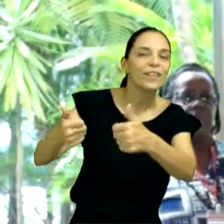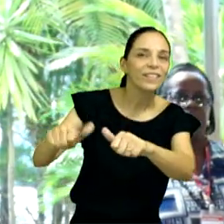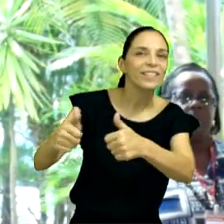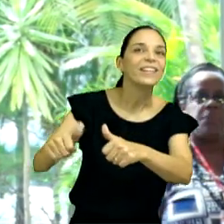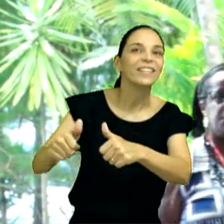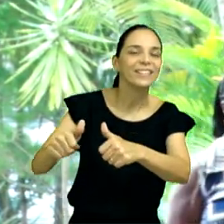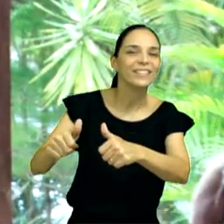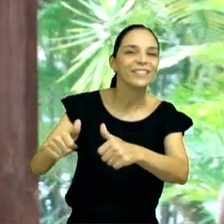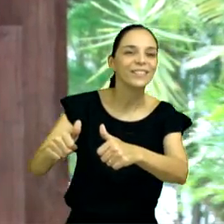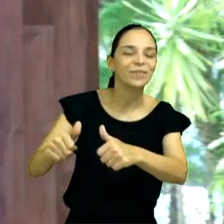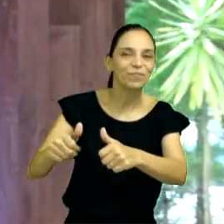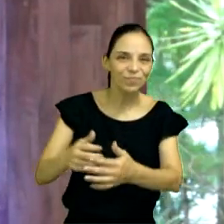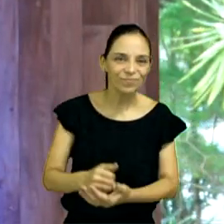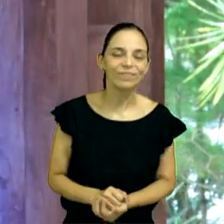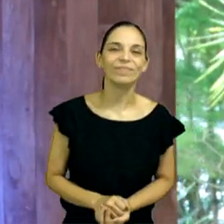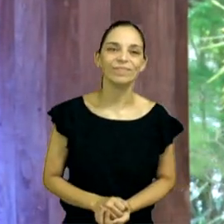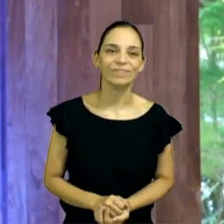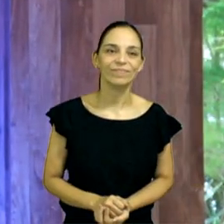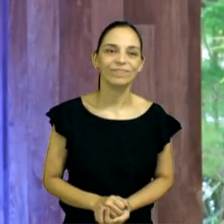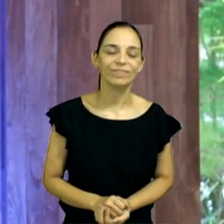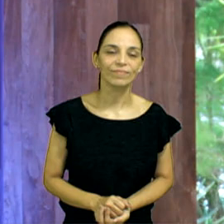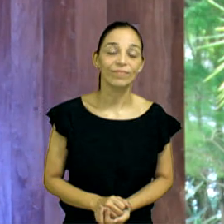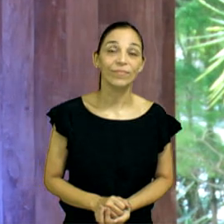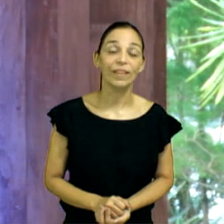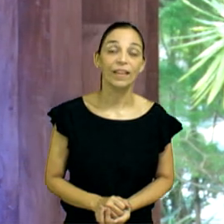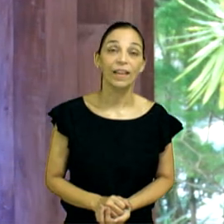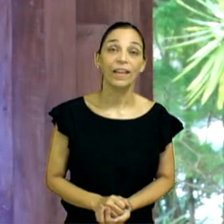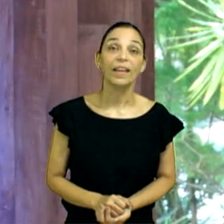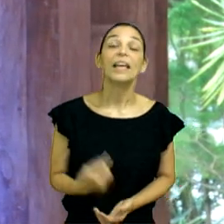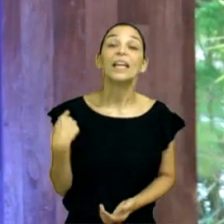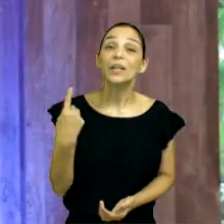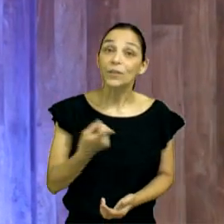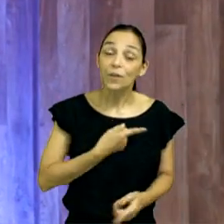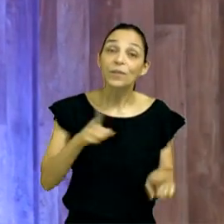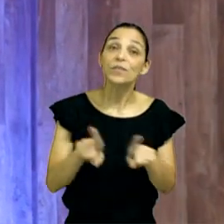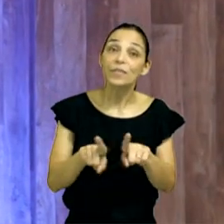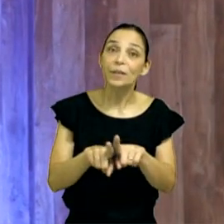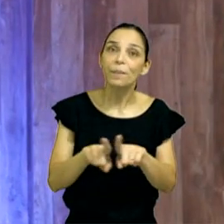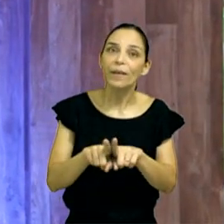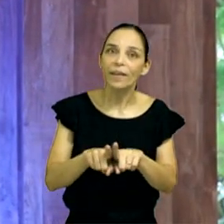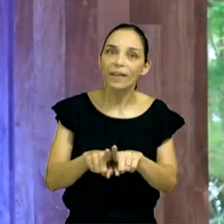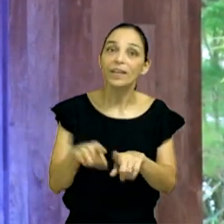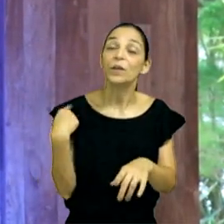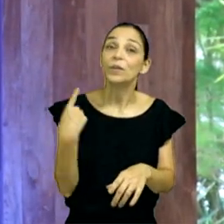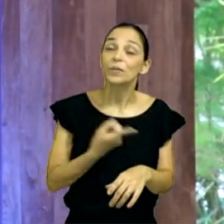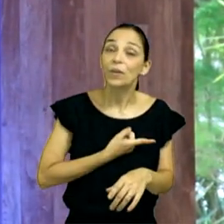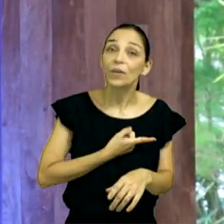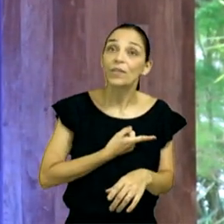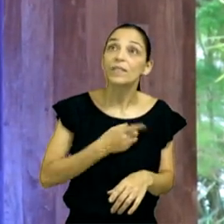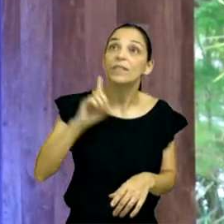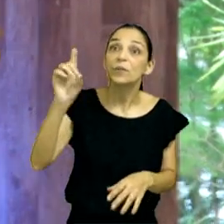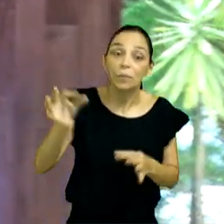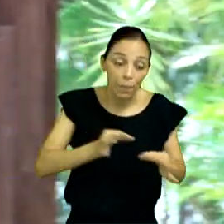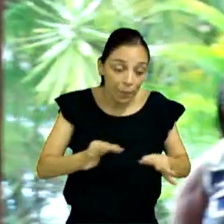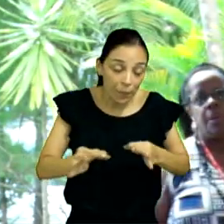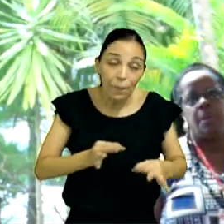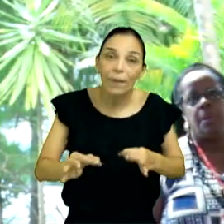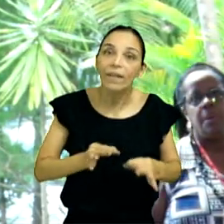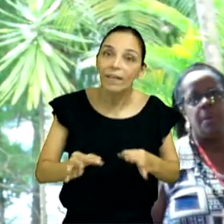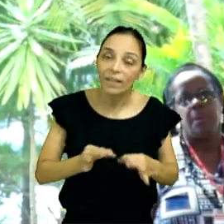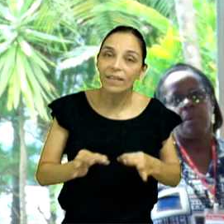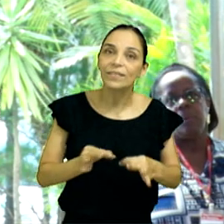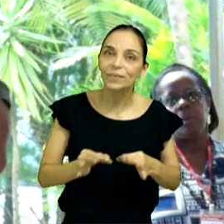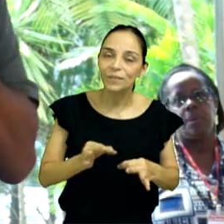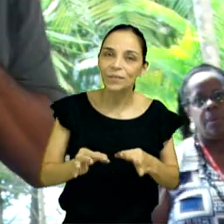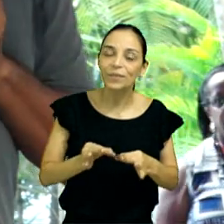preparamos para as ações, mas não para as reações, pisou no meu calo, aí se arrumou briga, tem gente que é assim,